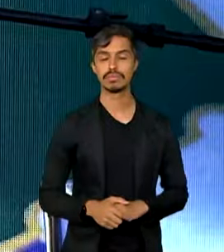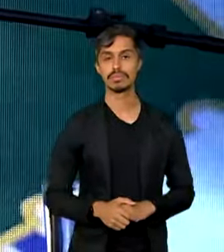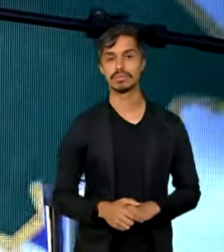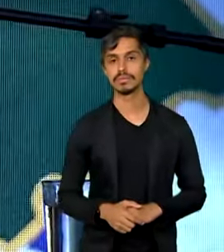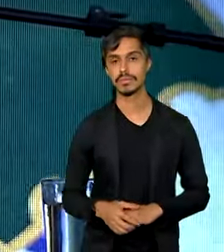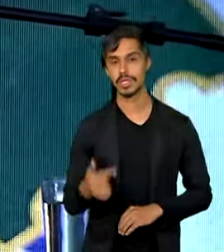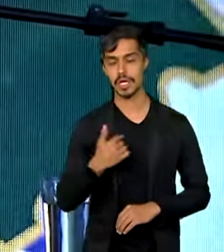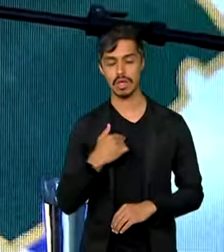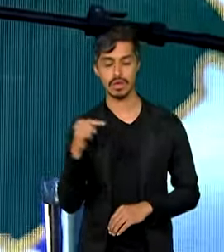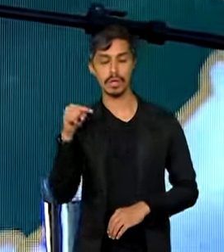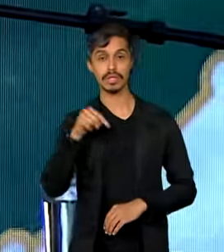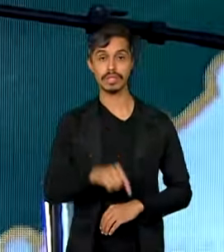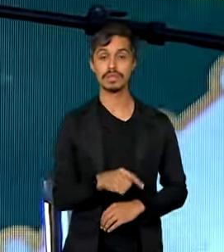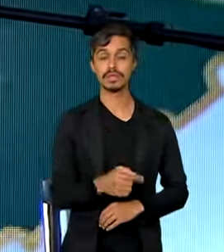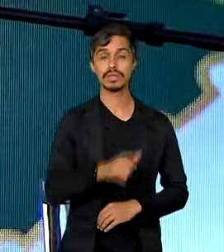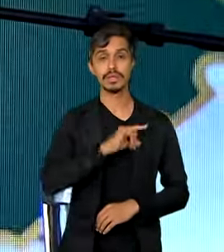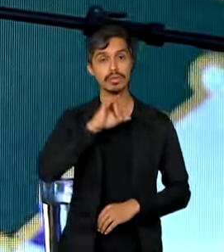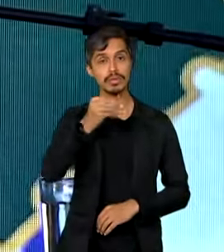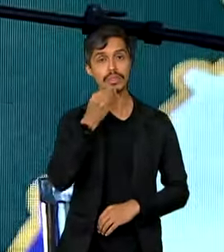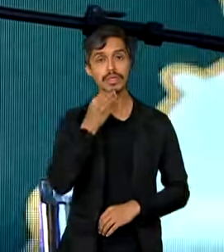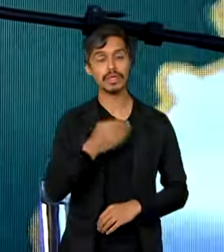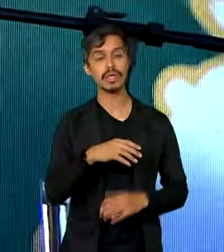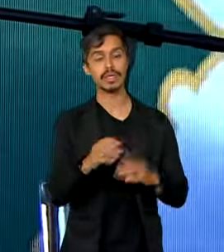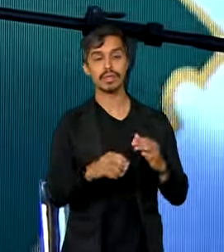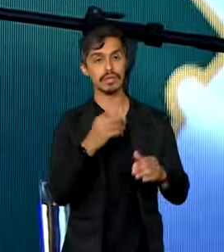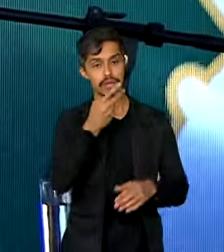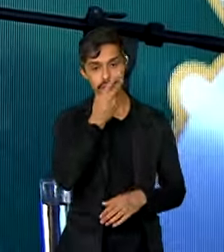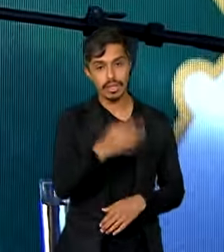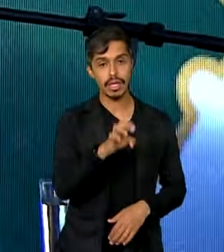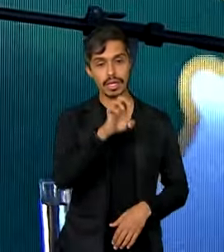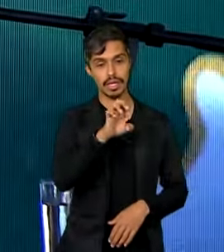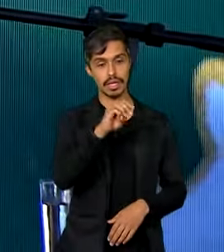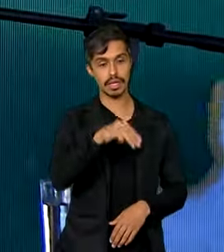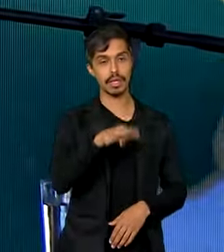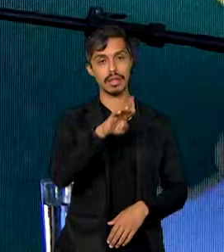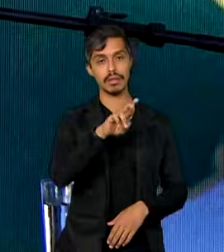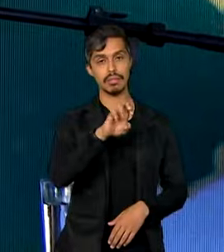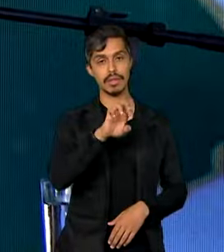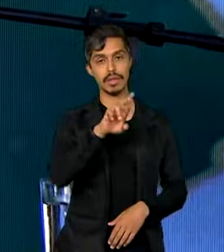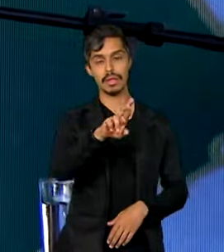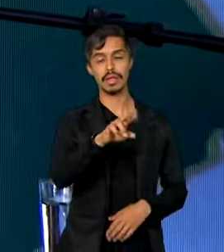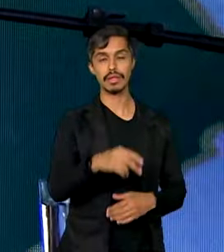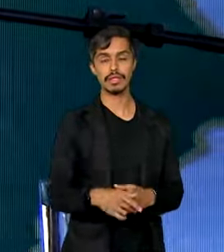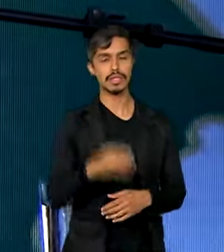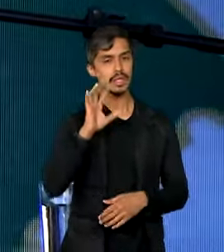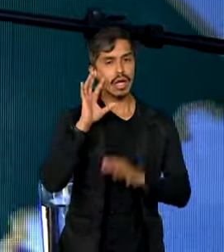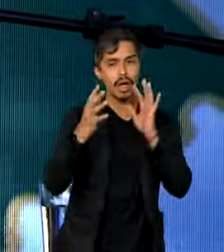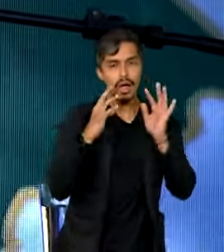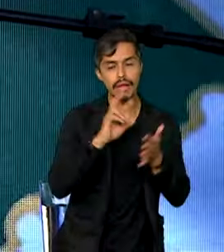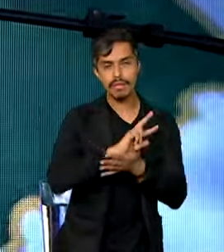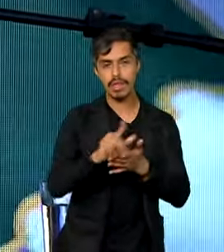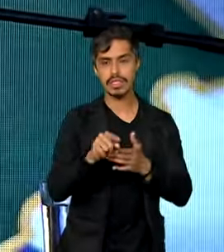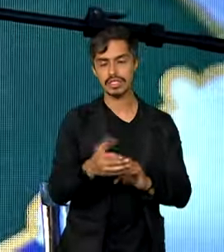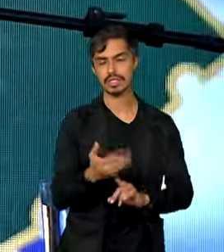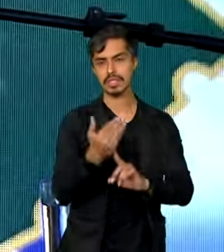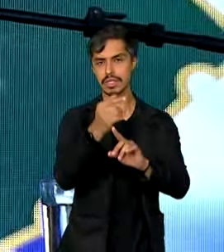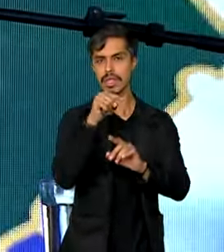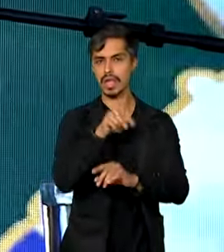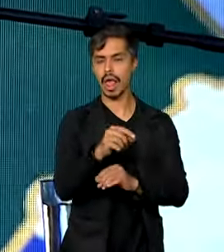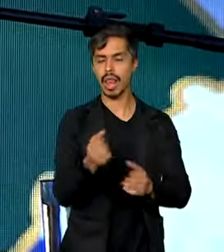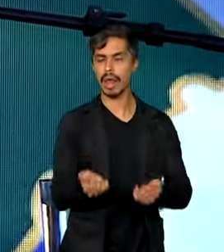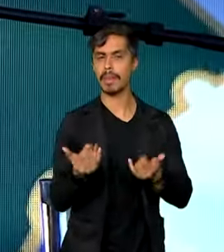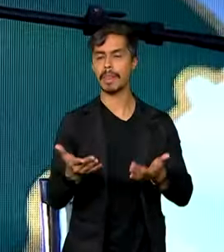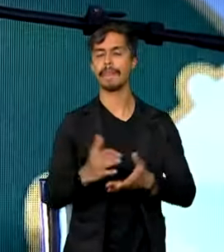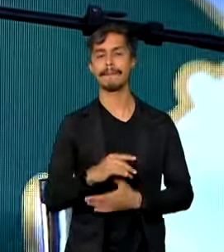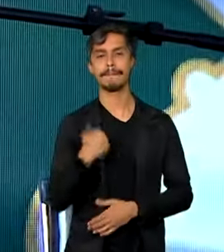ou quando tenho oportunidade de visitar a Embraer e admirar as soluções tecnológicas que a empresa fornece